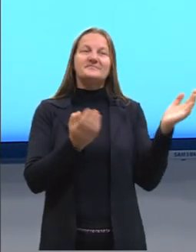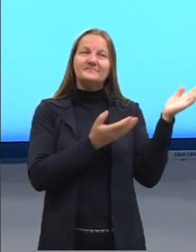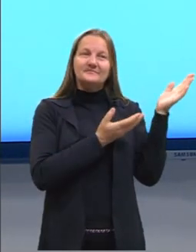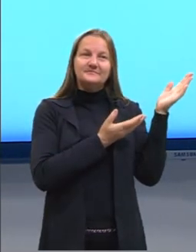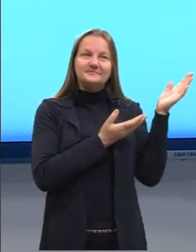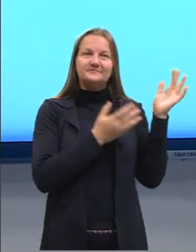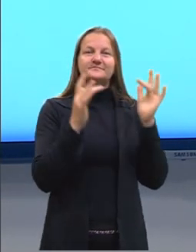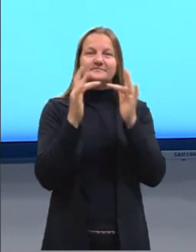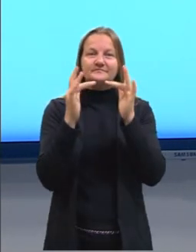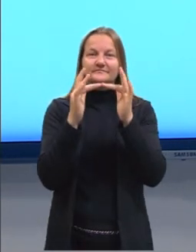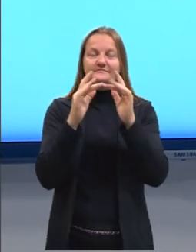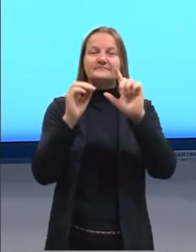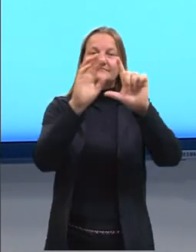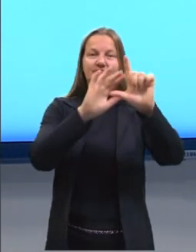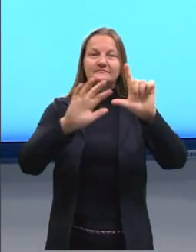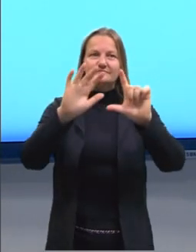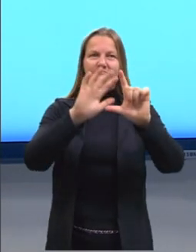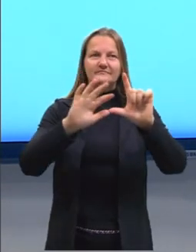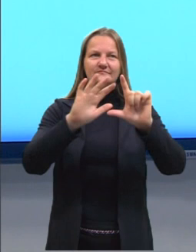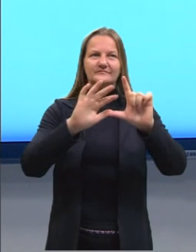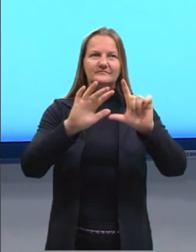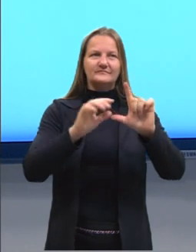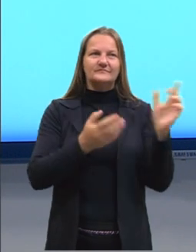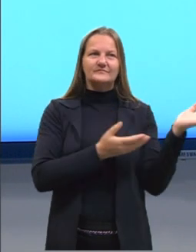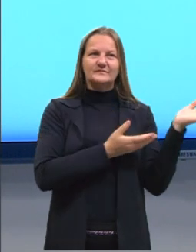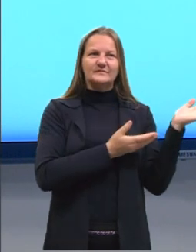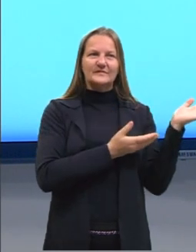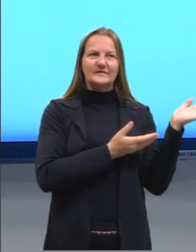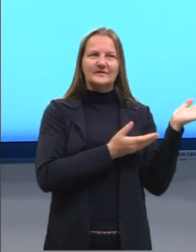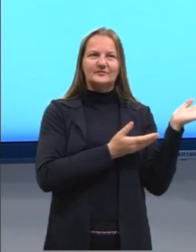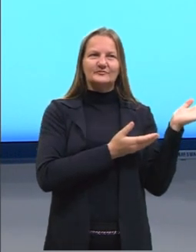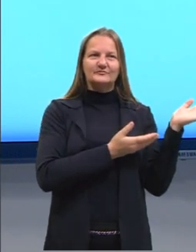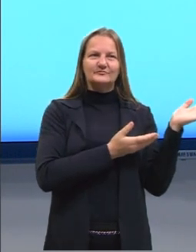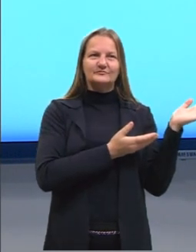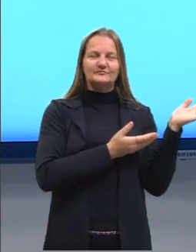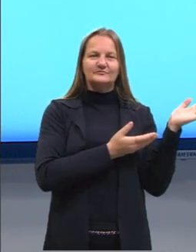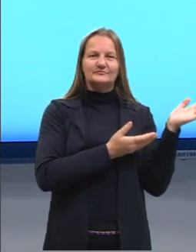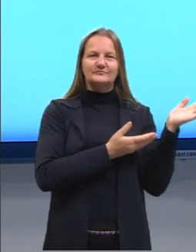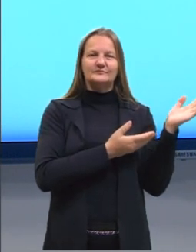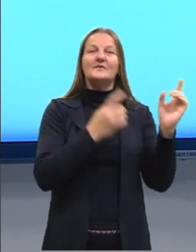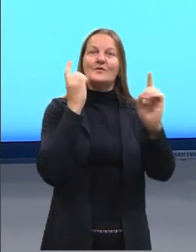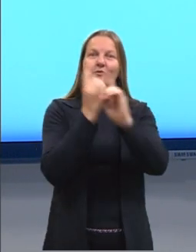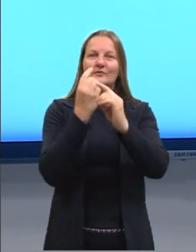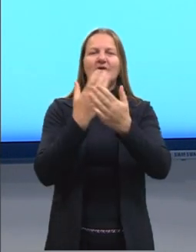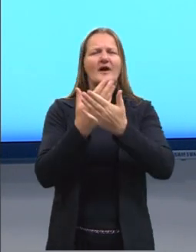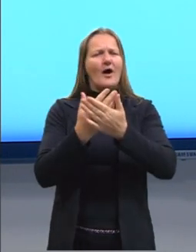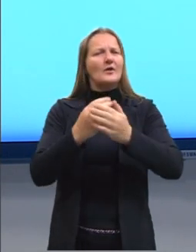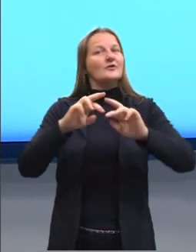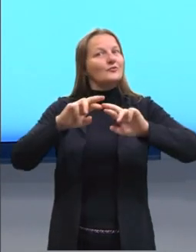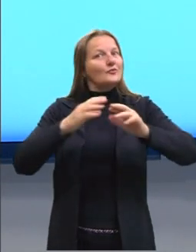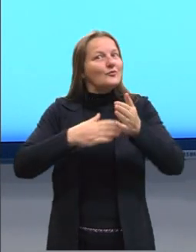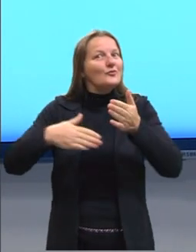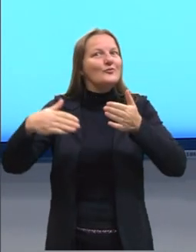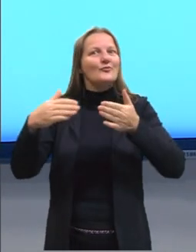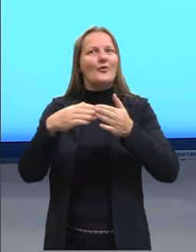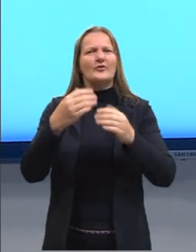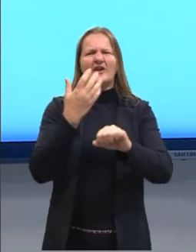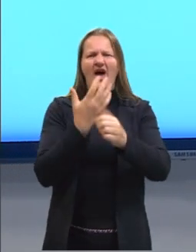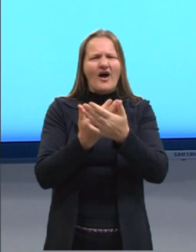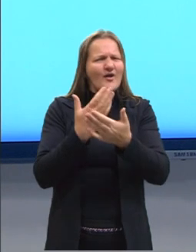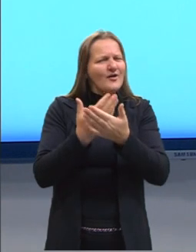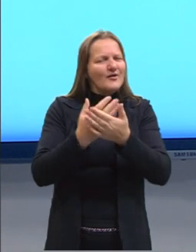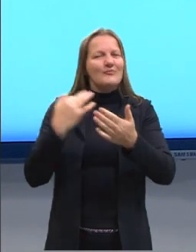tem um QR Code, onde vocês conseguem também encontrar todas as nossas aulas disponíveis e